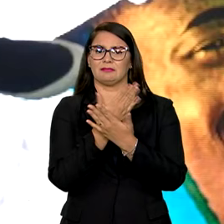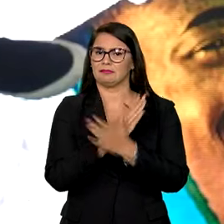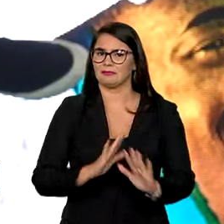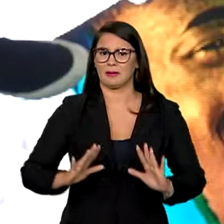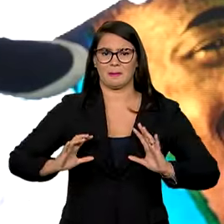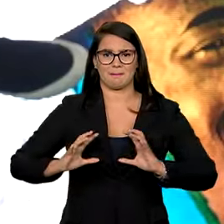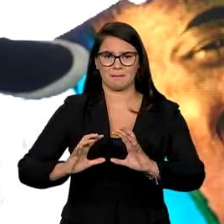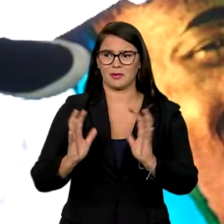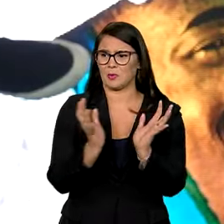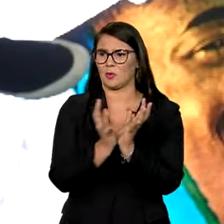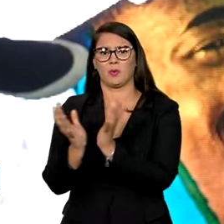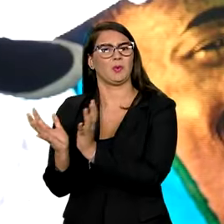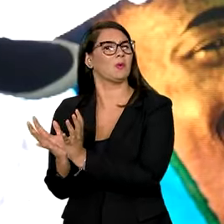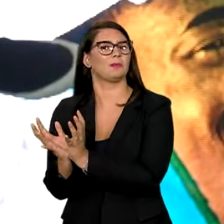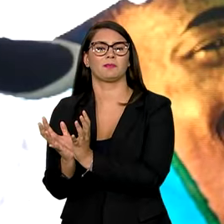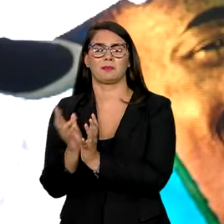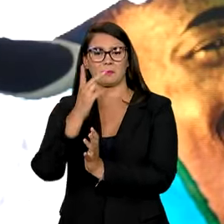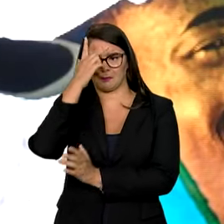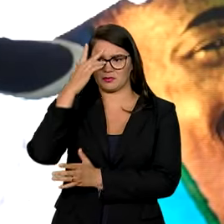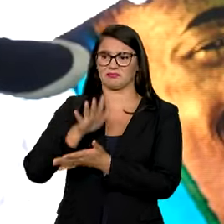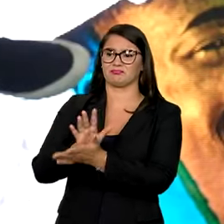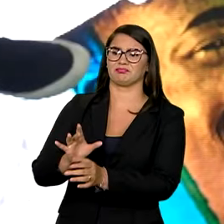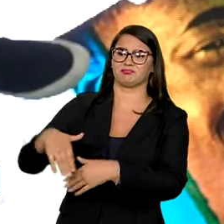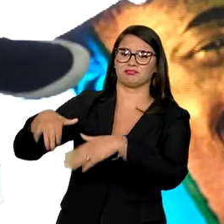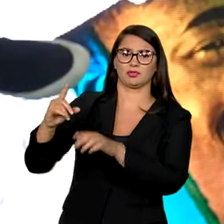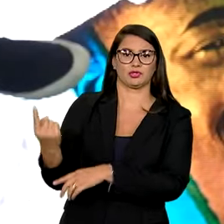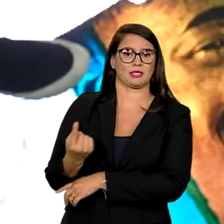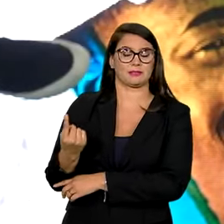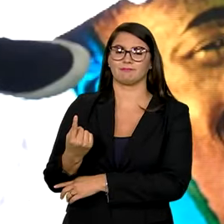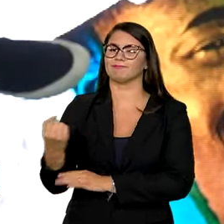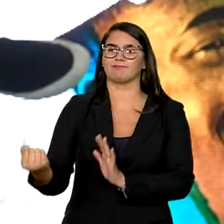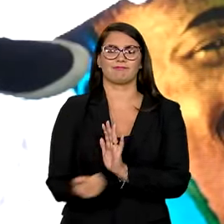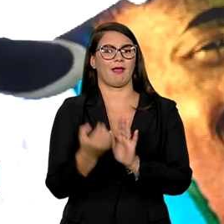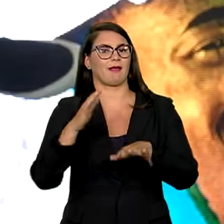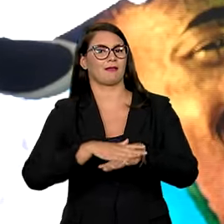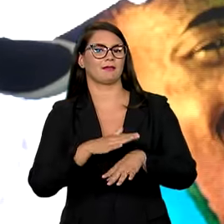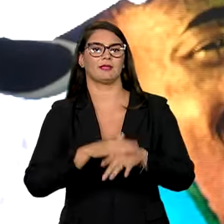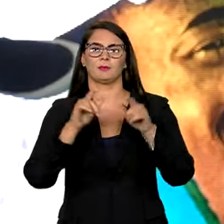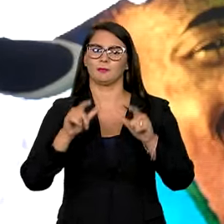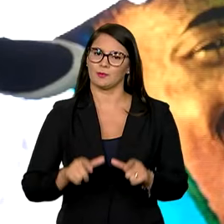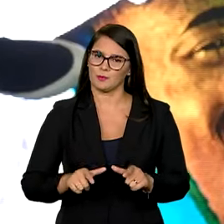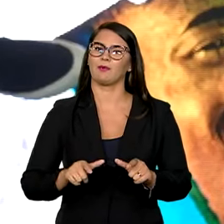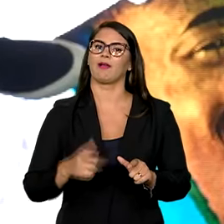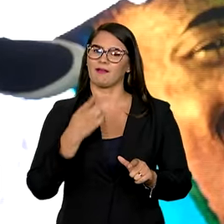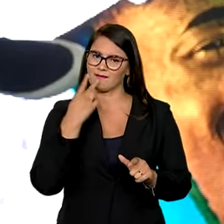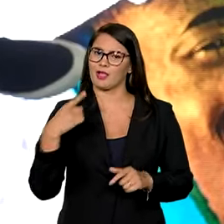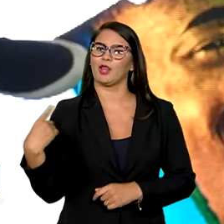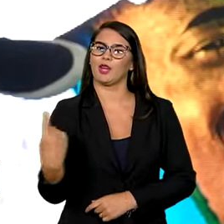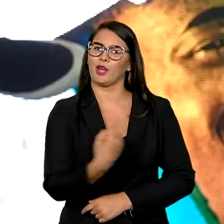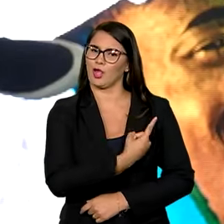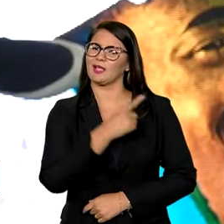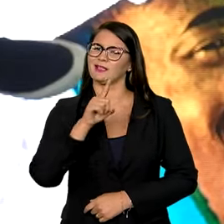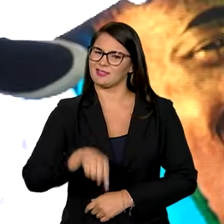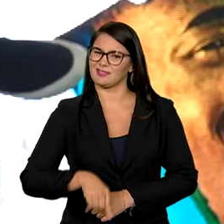das brigas de gangues, daqueles que estão relegados à própria sorte. Marca seu tempo e seu espaço, afirmando que